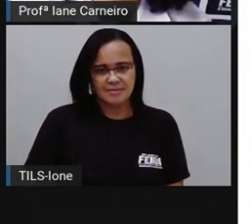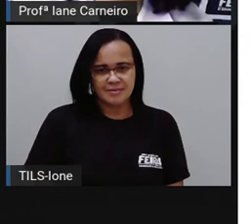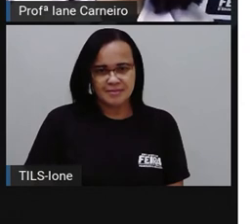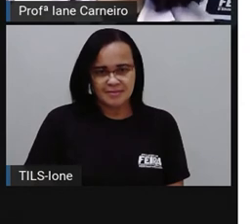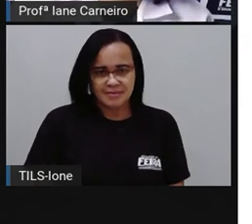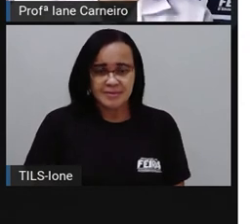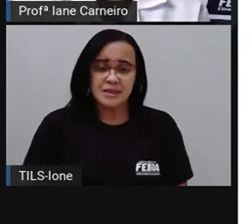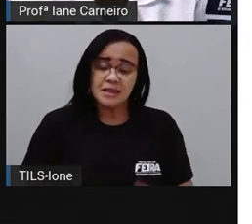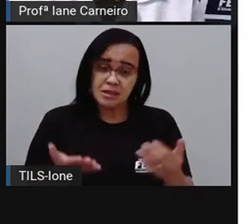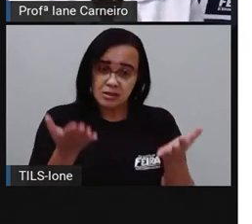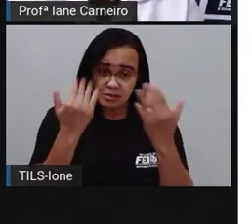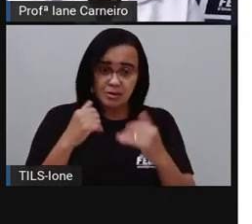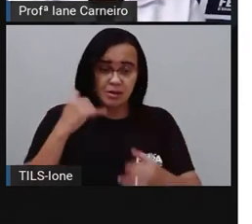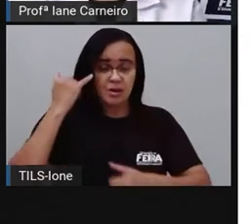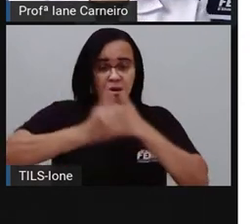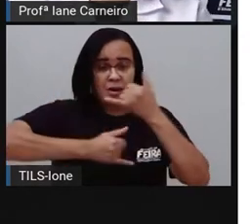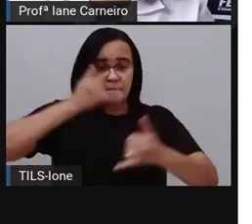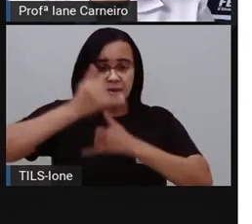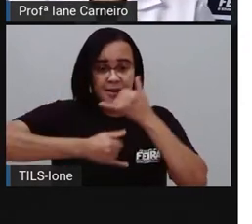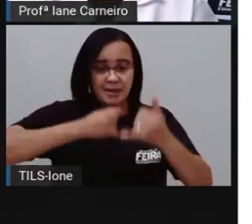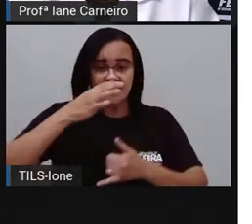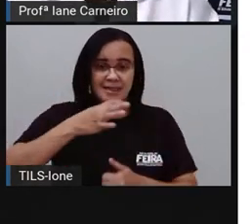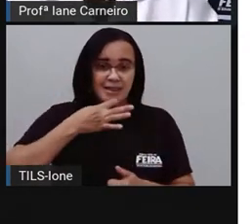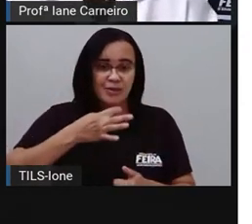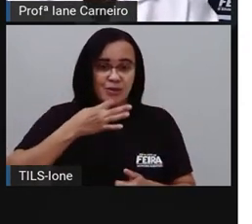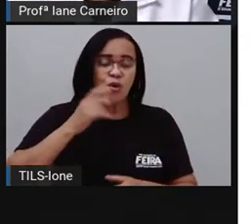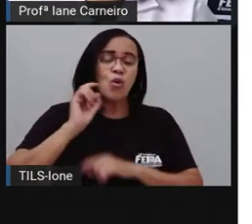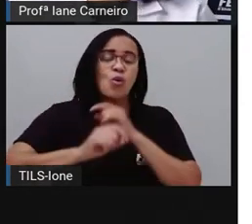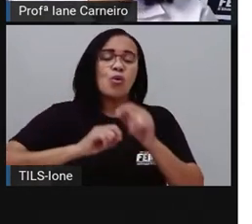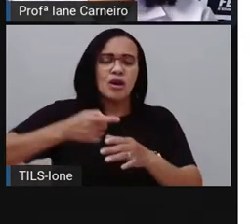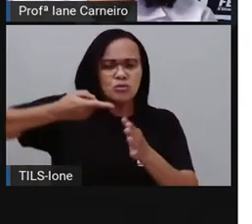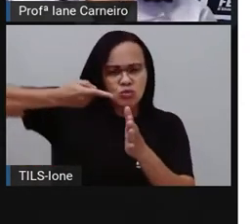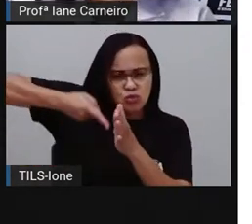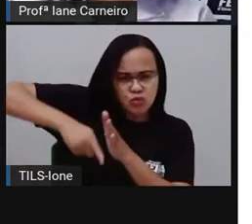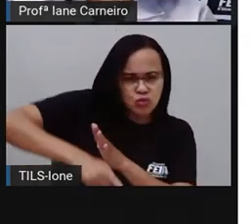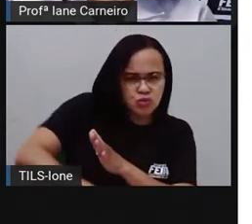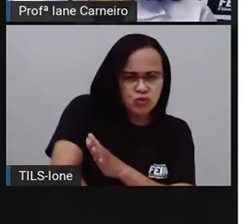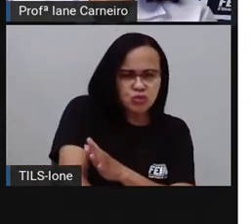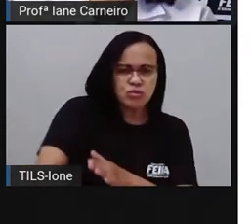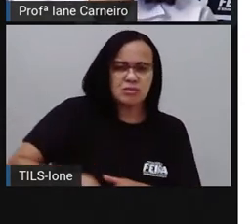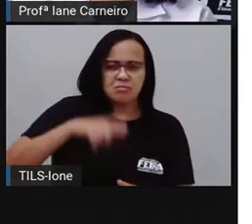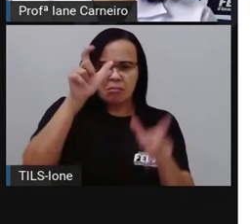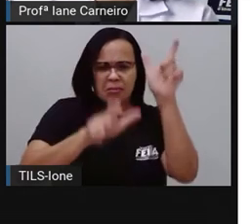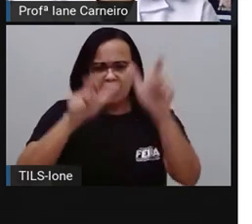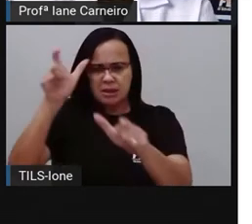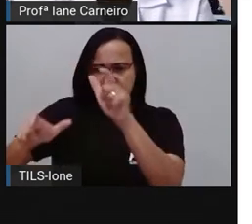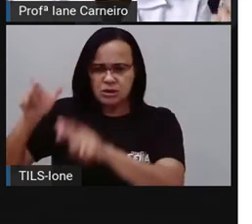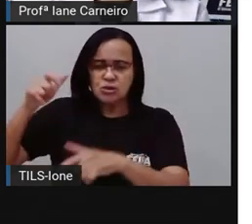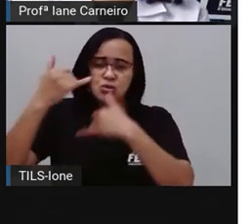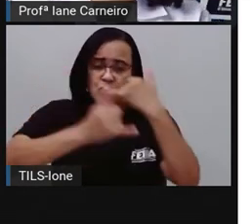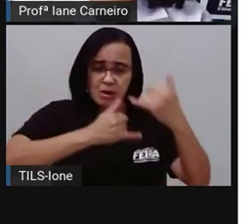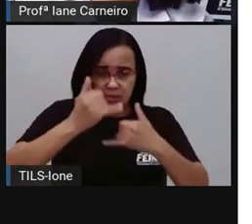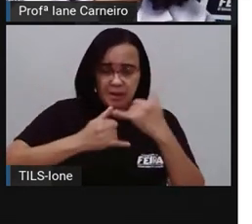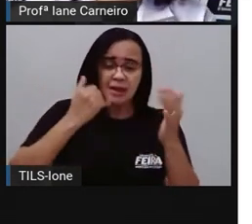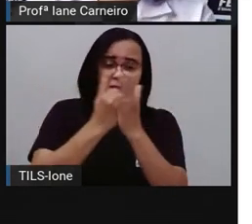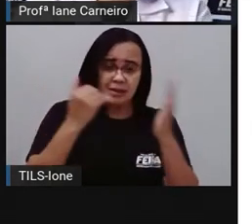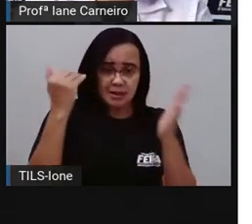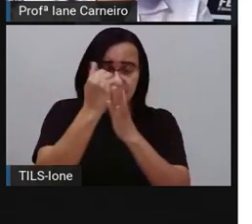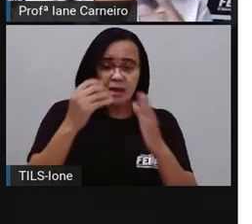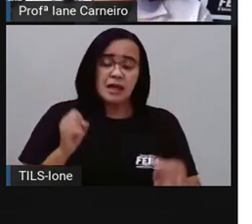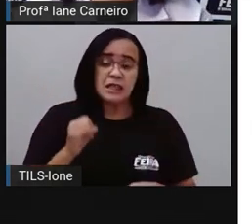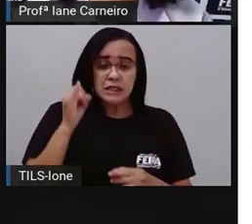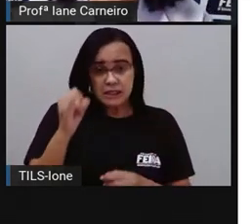Vamos conhecer uma brincadeira que explora as características dos participantes. Então, se você puder, né,